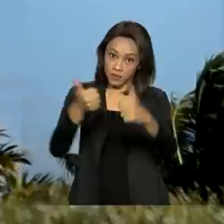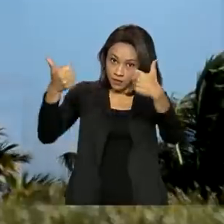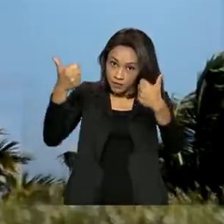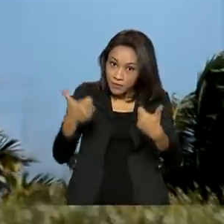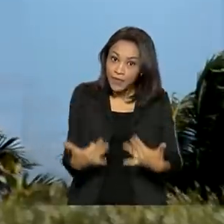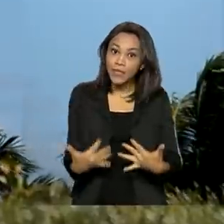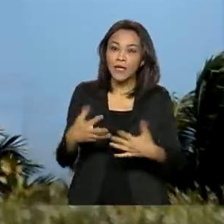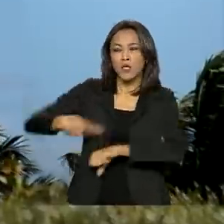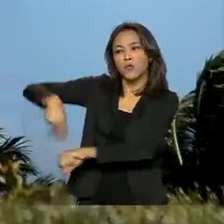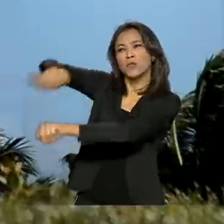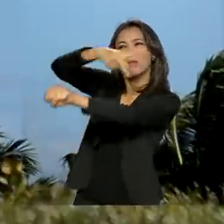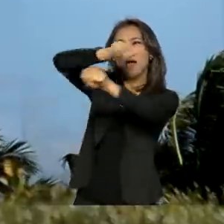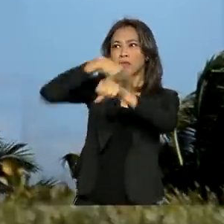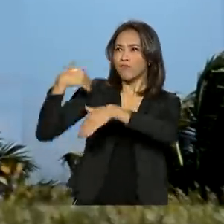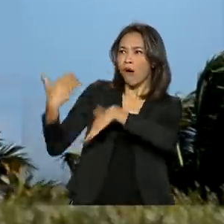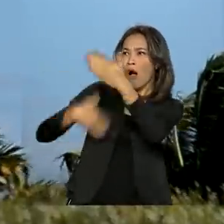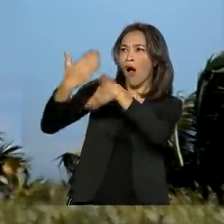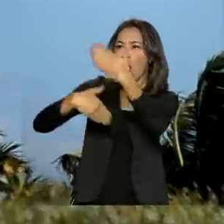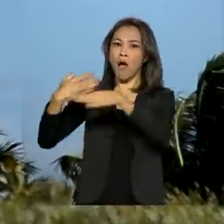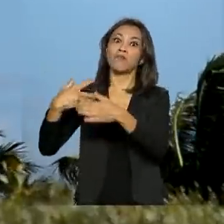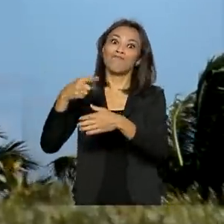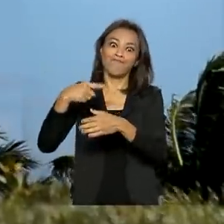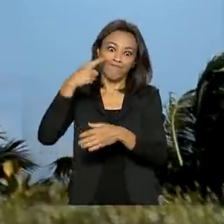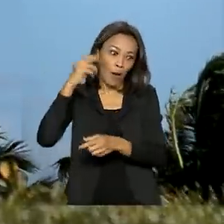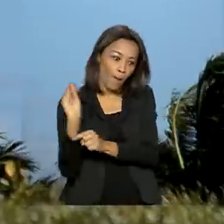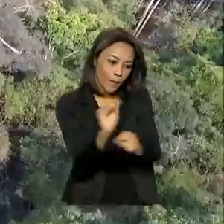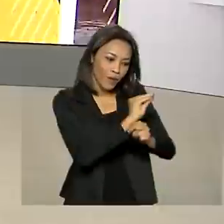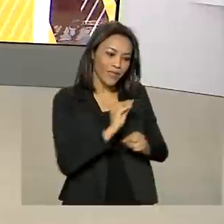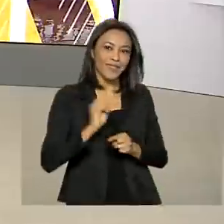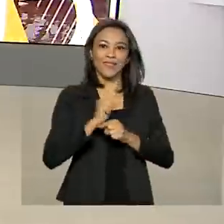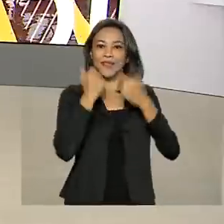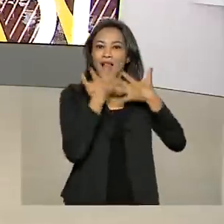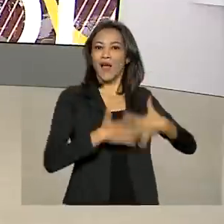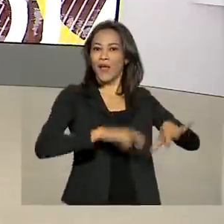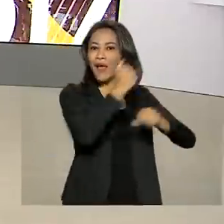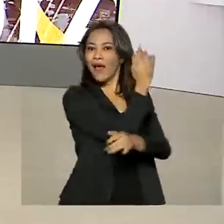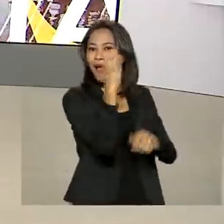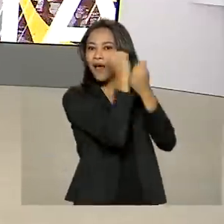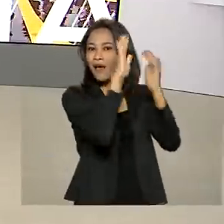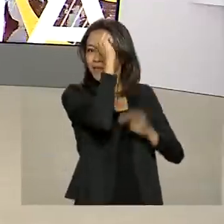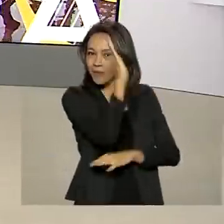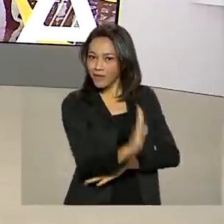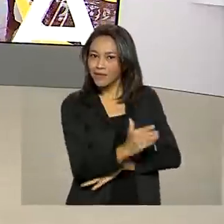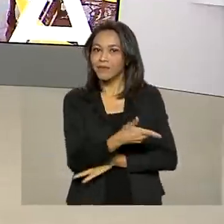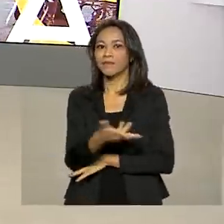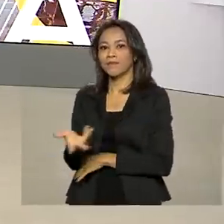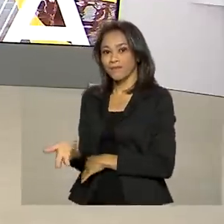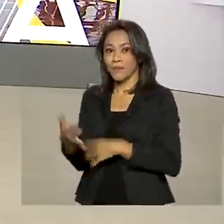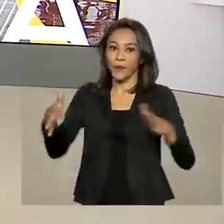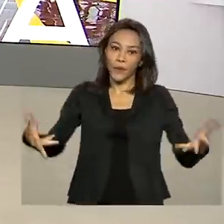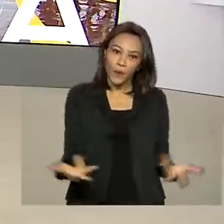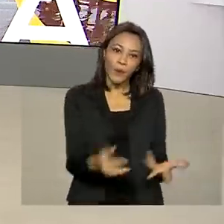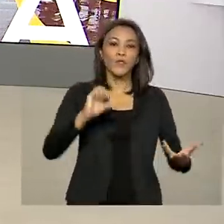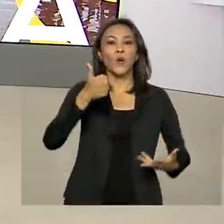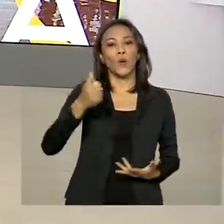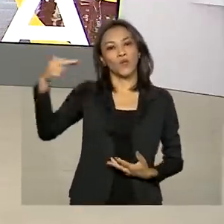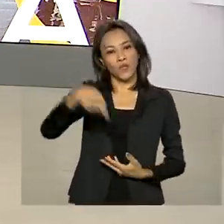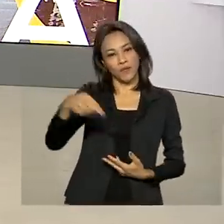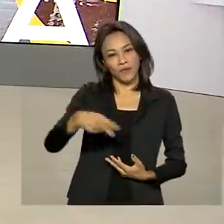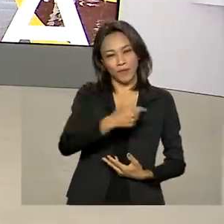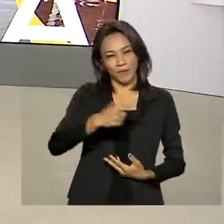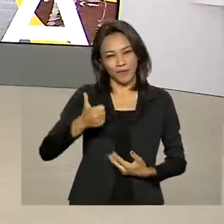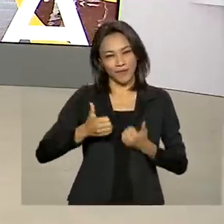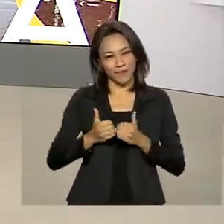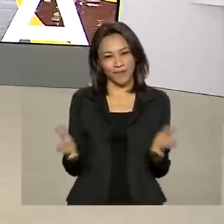desenvolvidos investam na proteção dos recursos naturais. A edição desta quinta-feira, 11 de novembro,